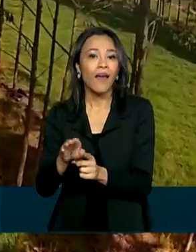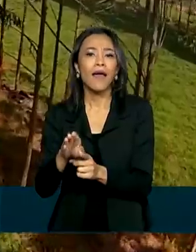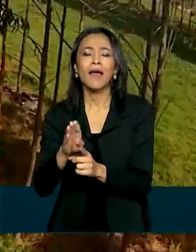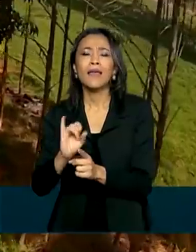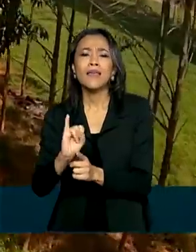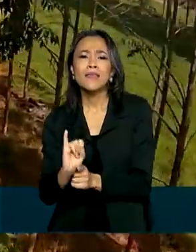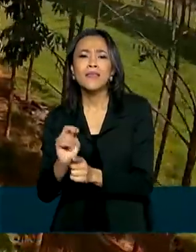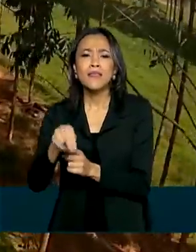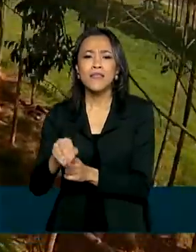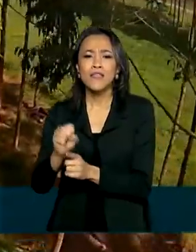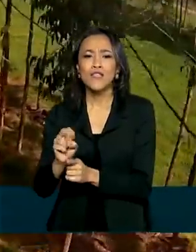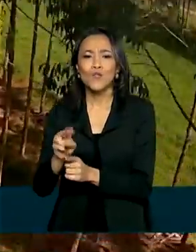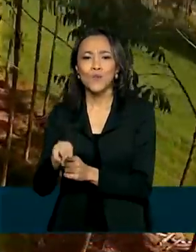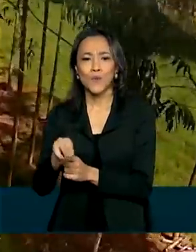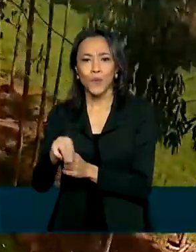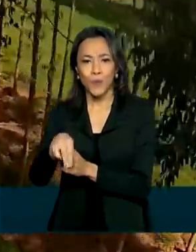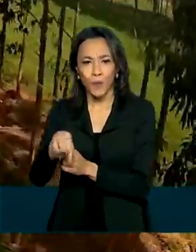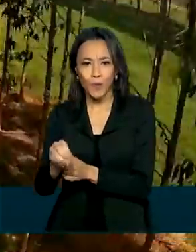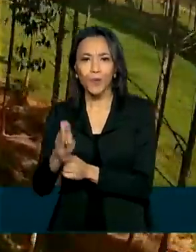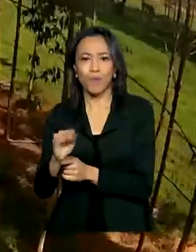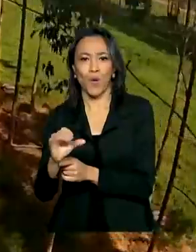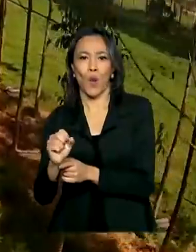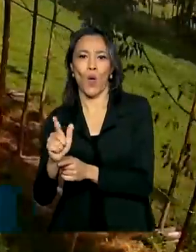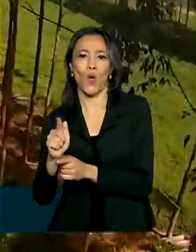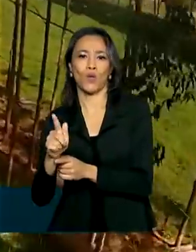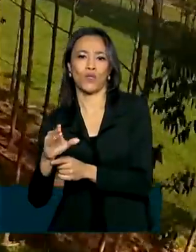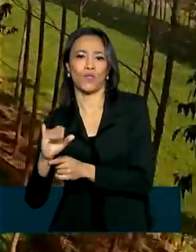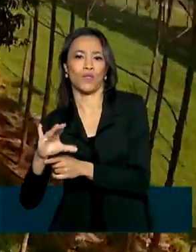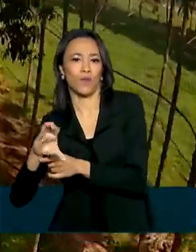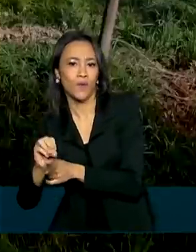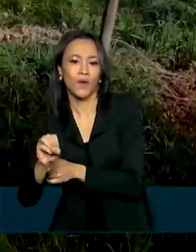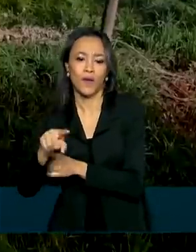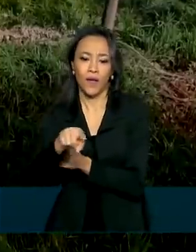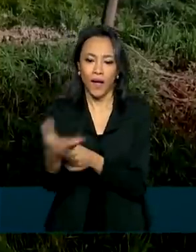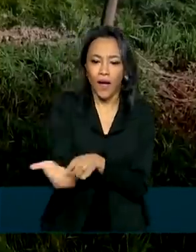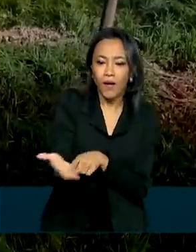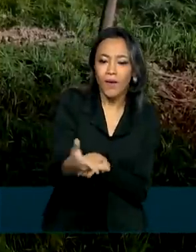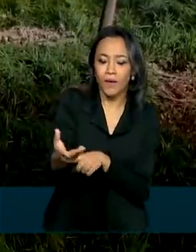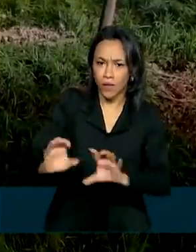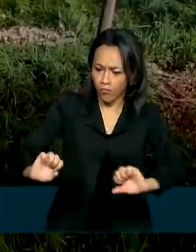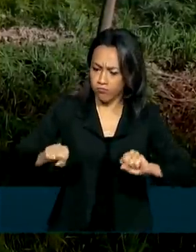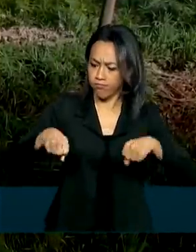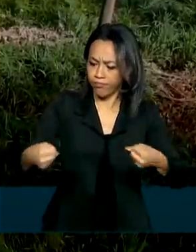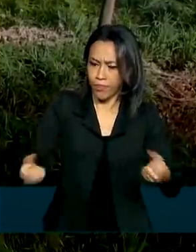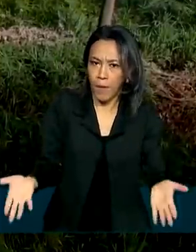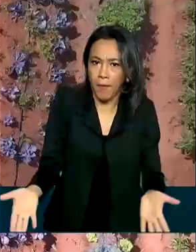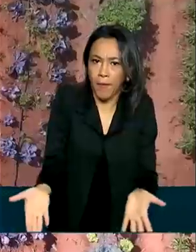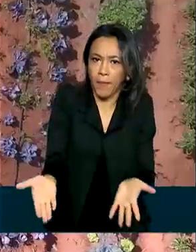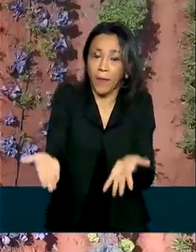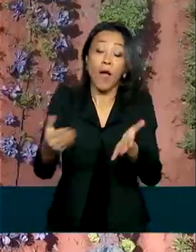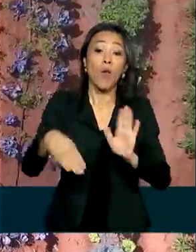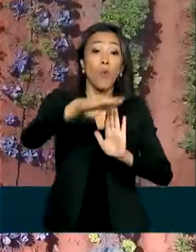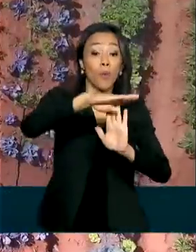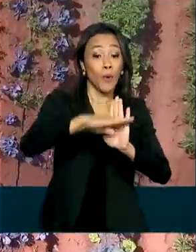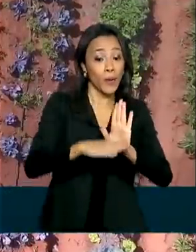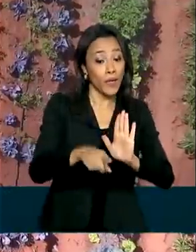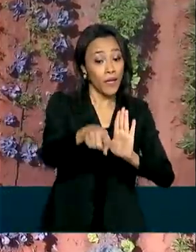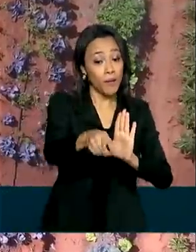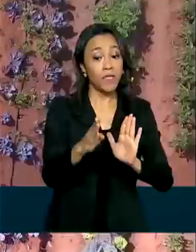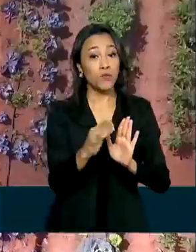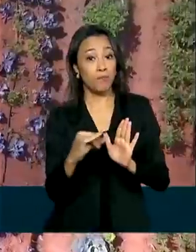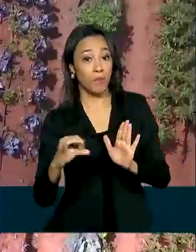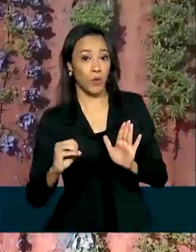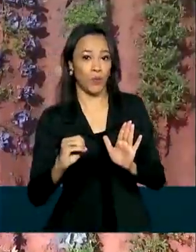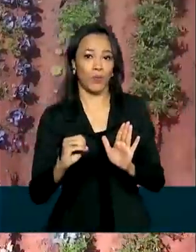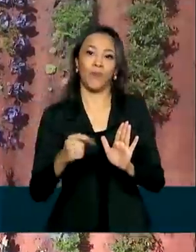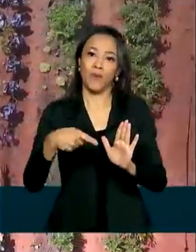utilizados no agronegócio e que agora ganham um novo impulso. O Programa Nacional de Bioinsumos,